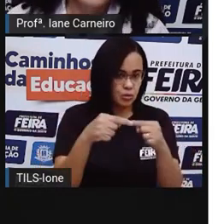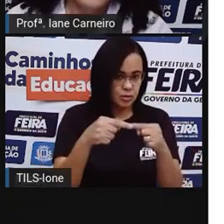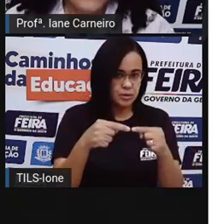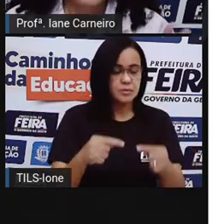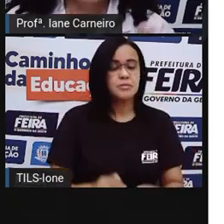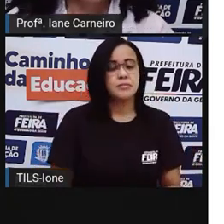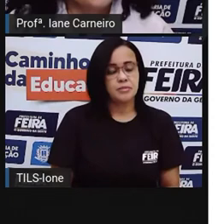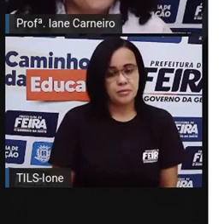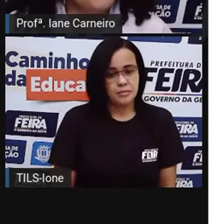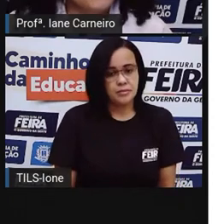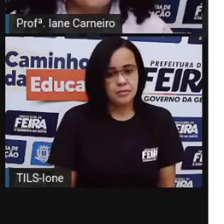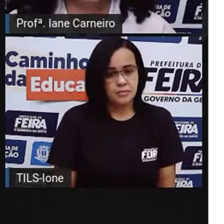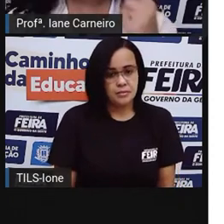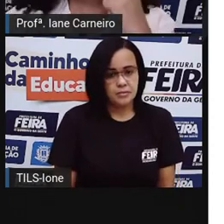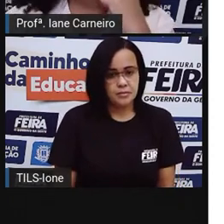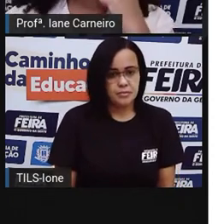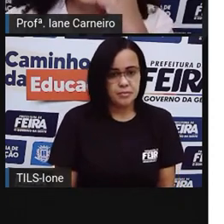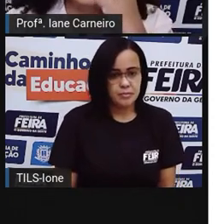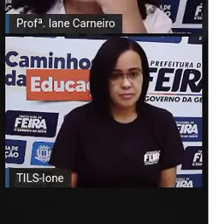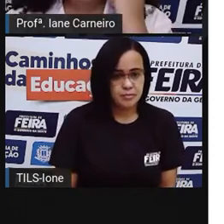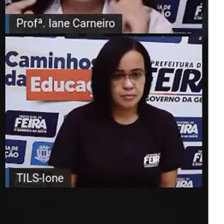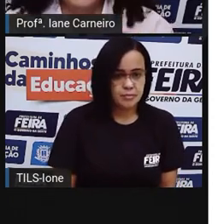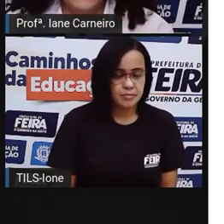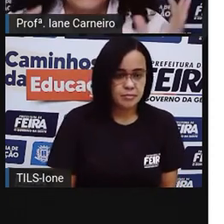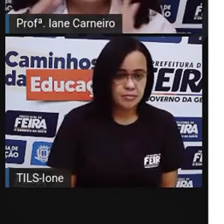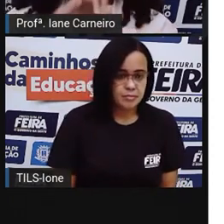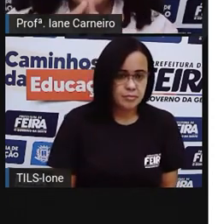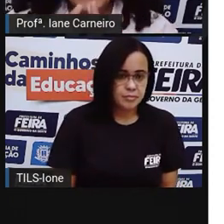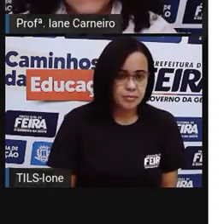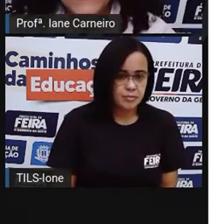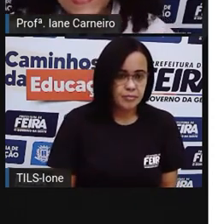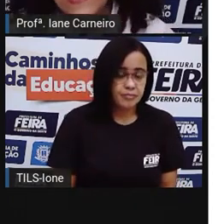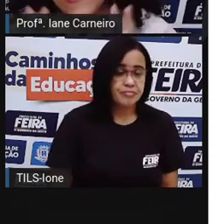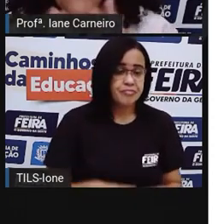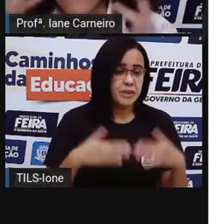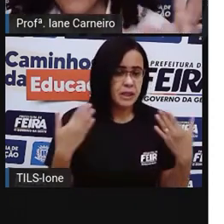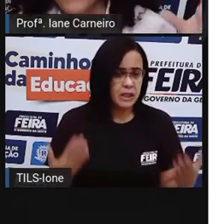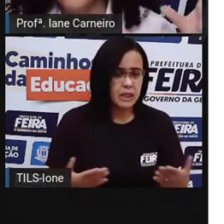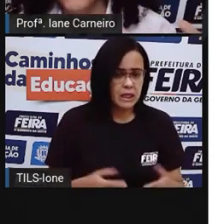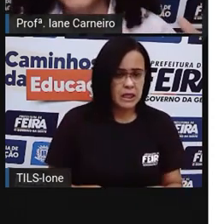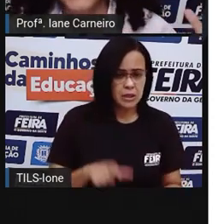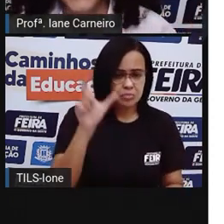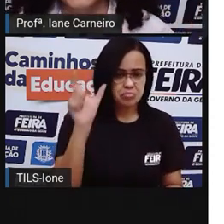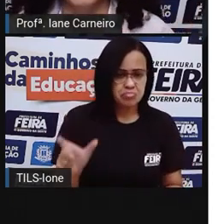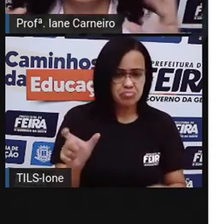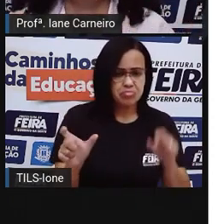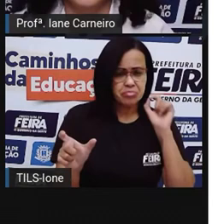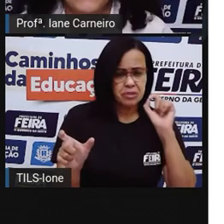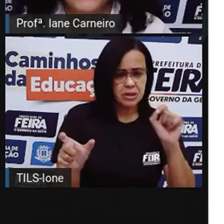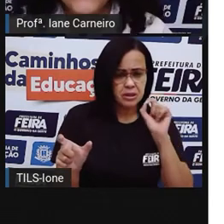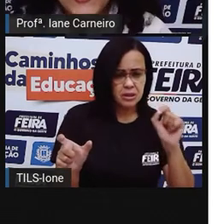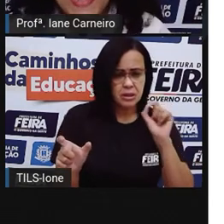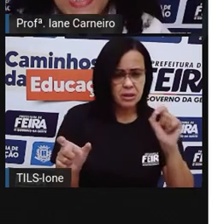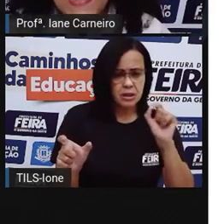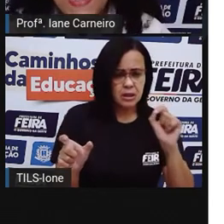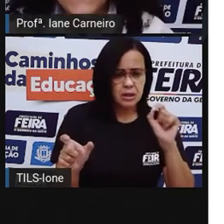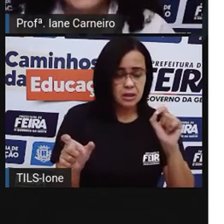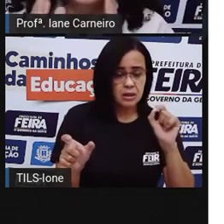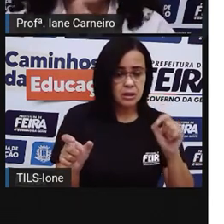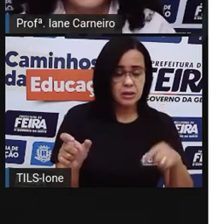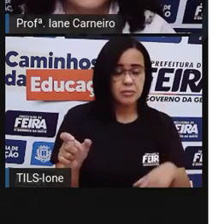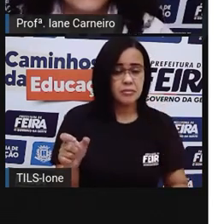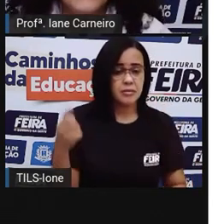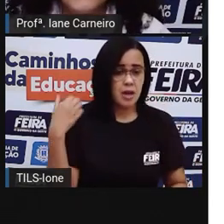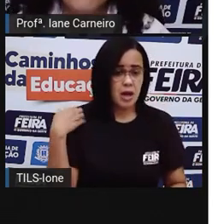certo? Aí eu quero saber de vocês. Quem é que está à direita, né, qual é a cor da criança que está à direita